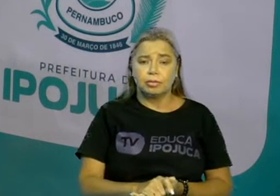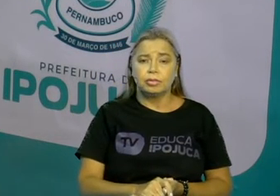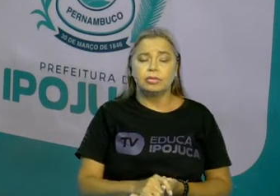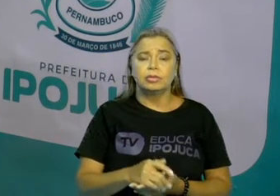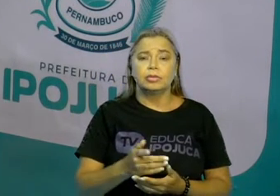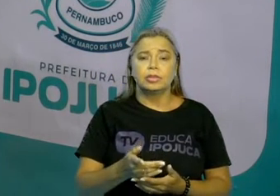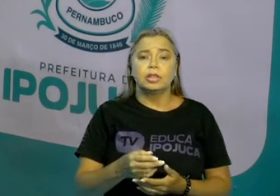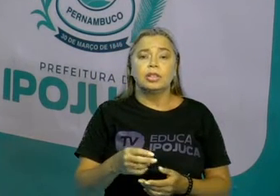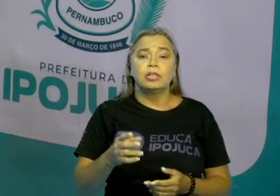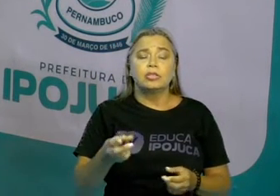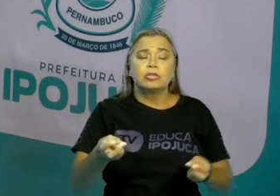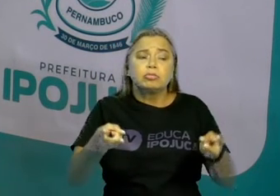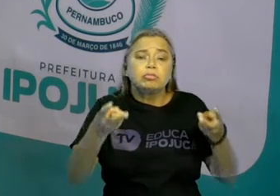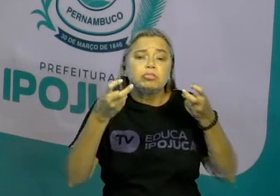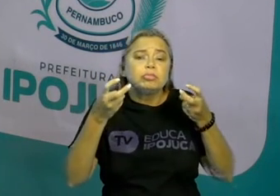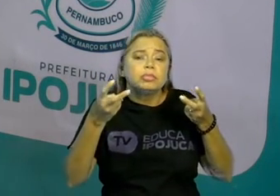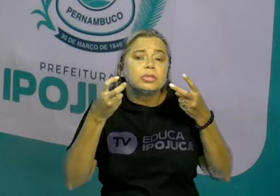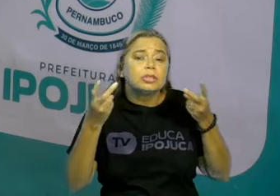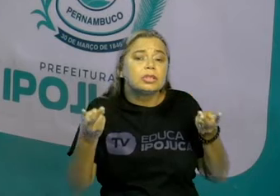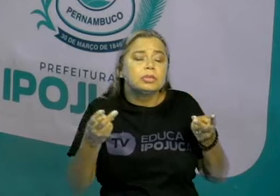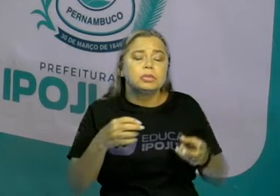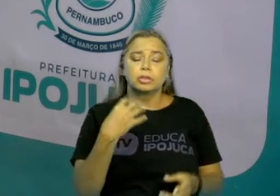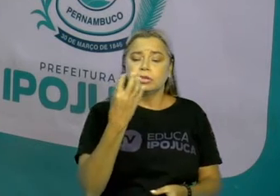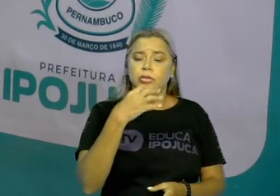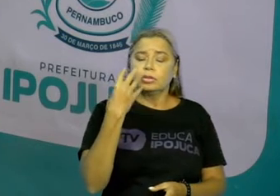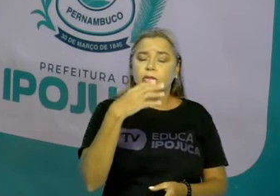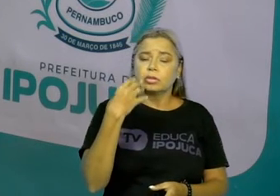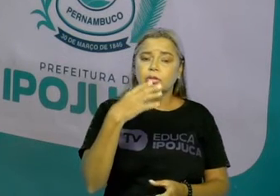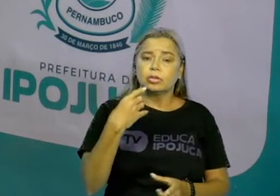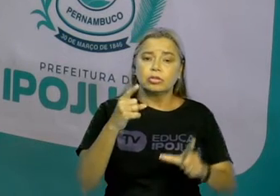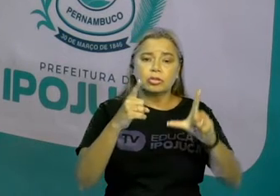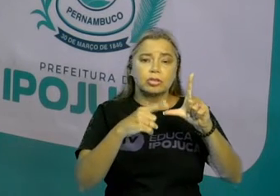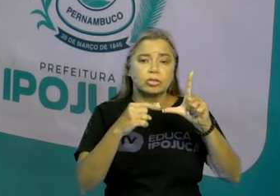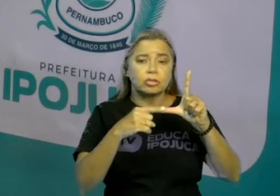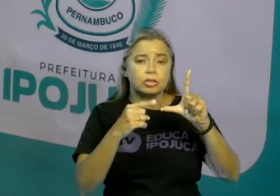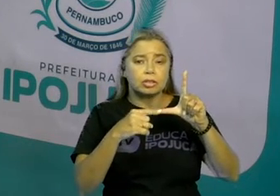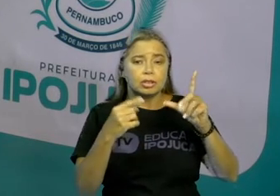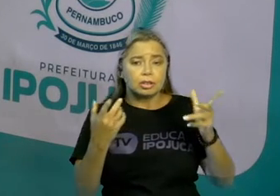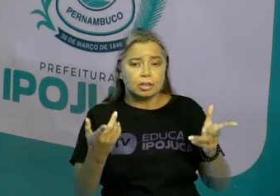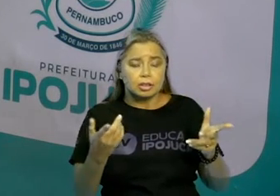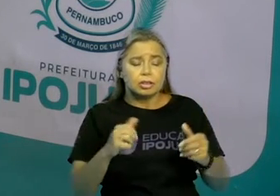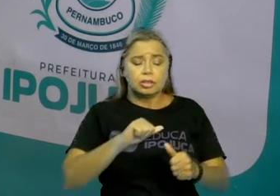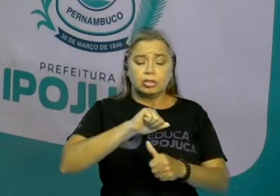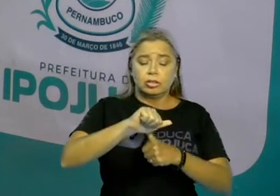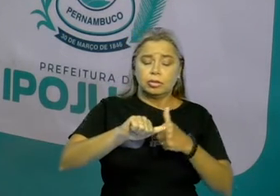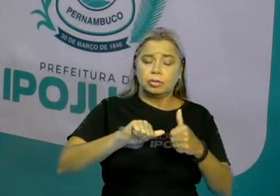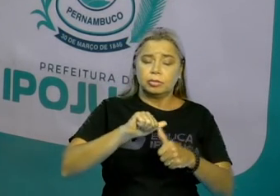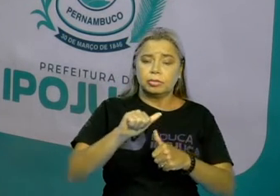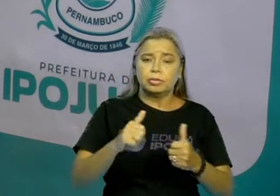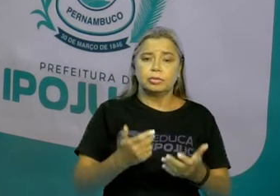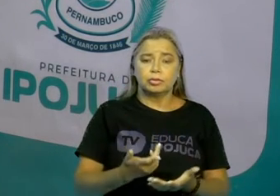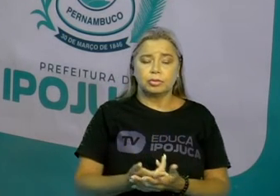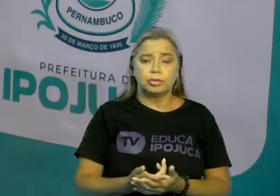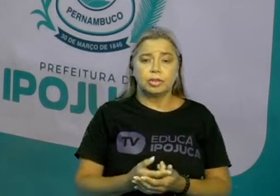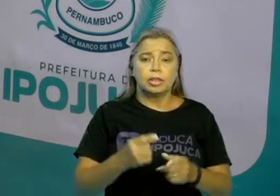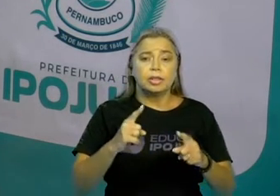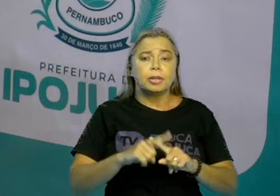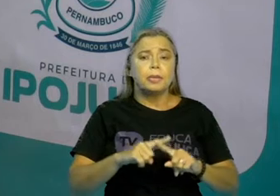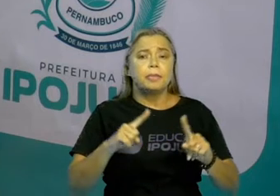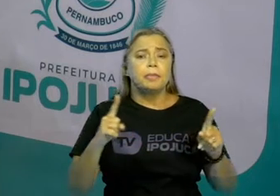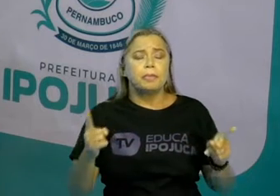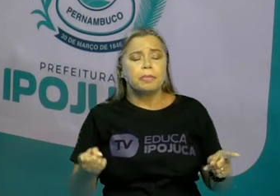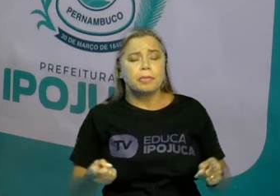logo, alguns sons das letras, eles são mais rápidos. Quando a gente pronuncia isoladamente